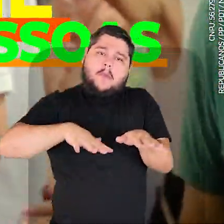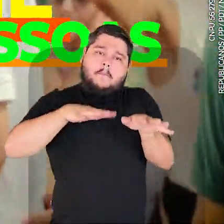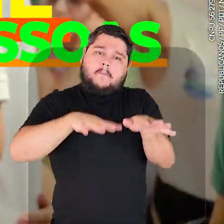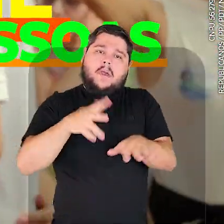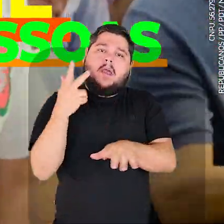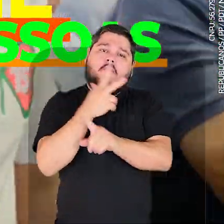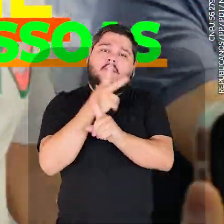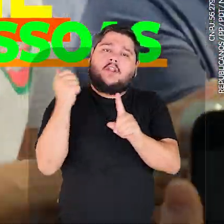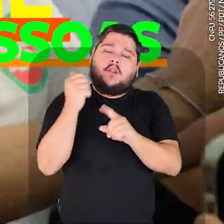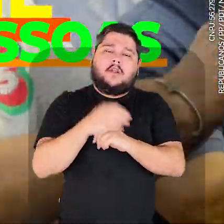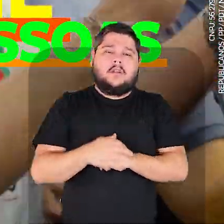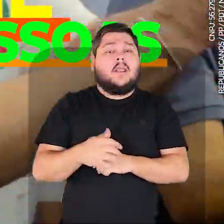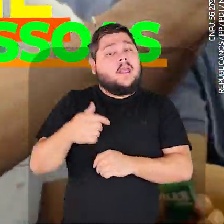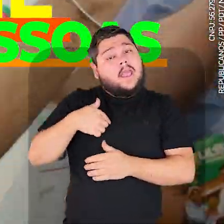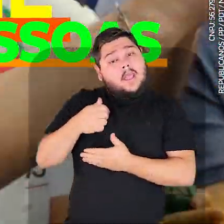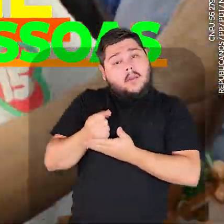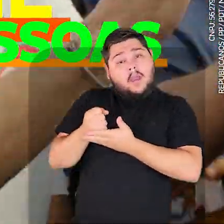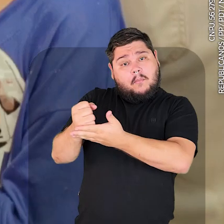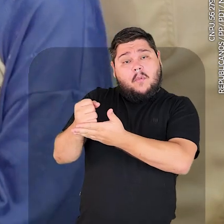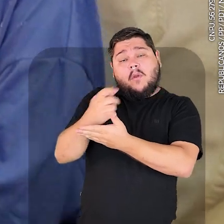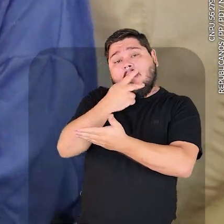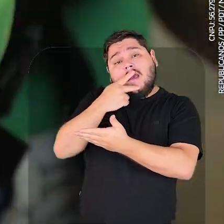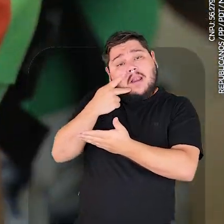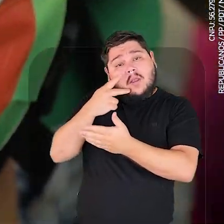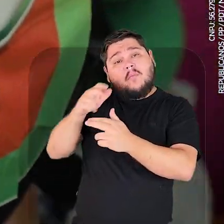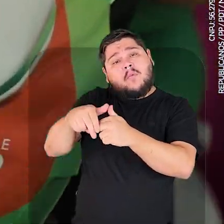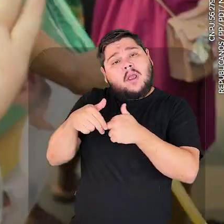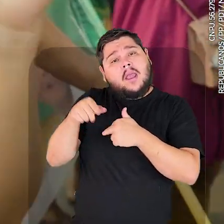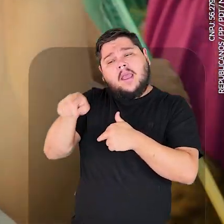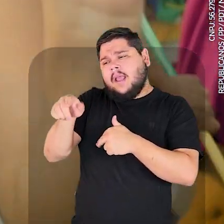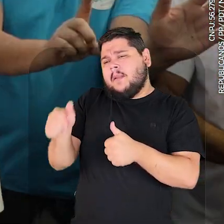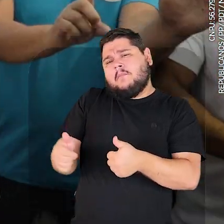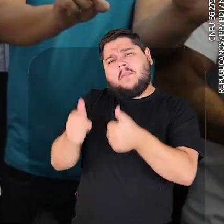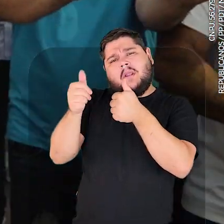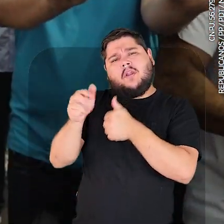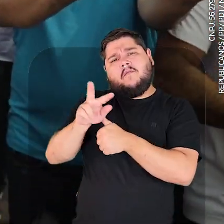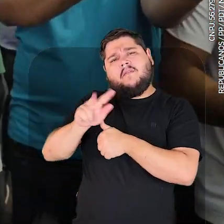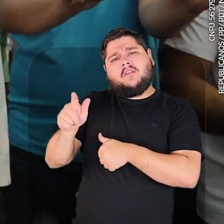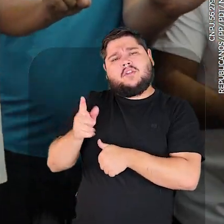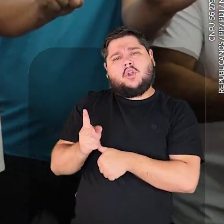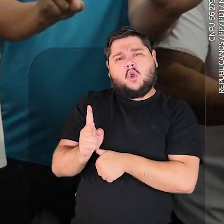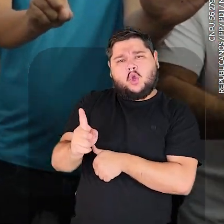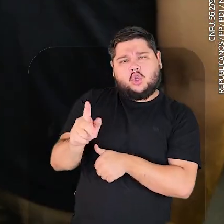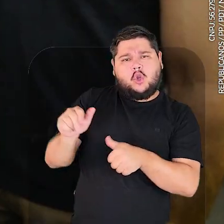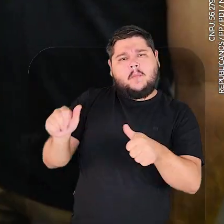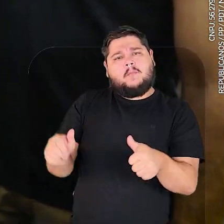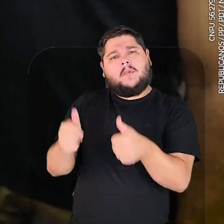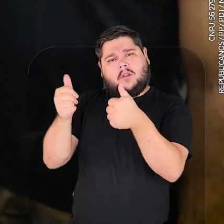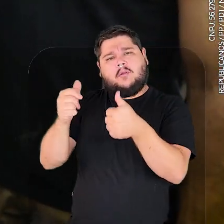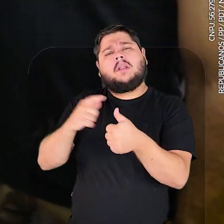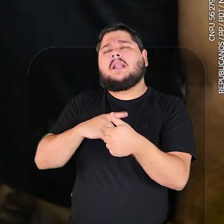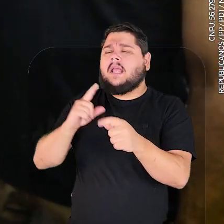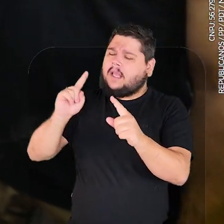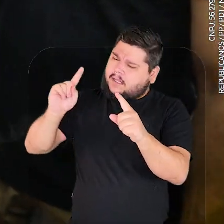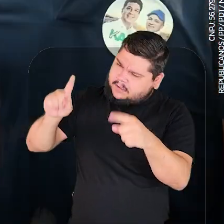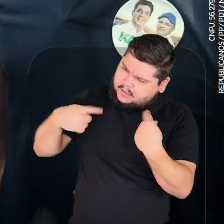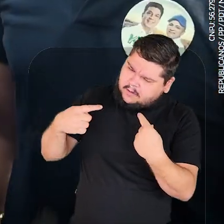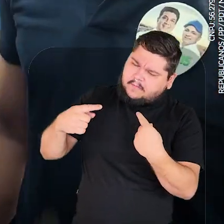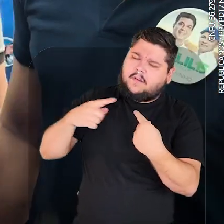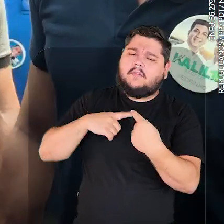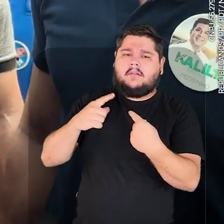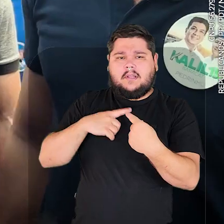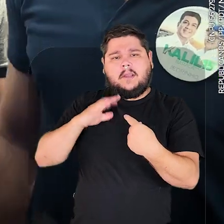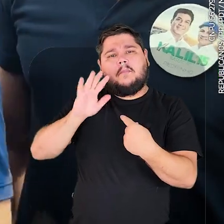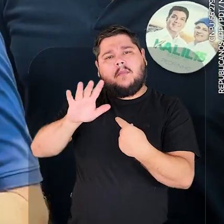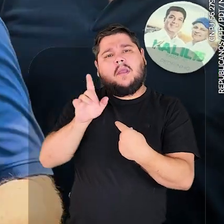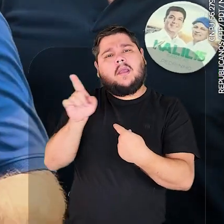4 mil pessoas para as ruas no arrastão da vitória. Eu apoio o Calil porque eu considero que é o melhor hoje